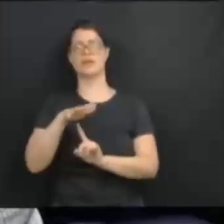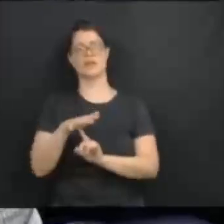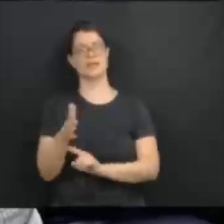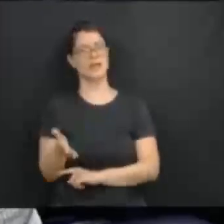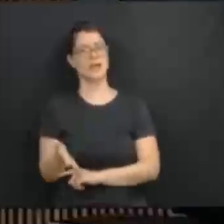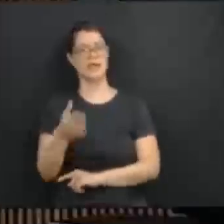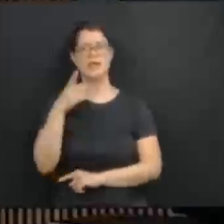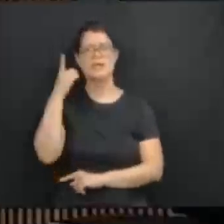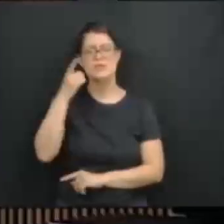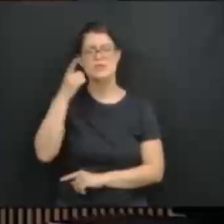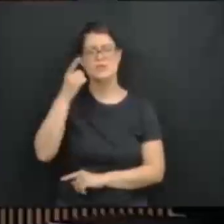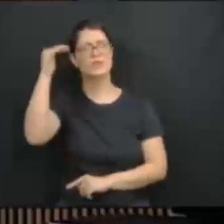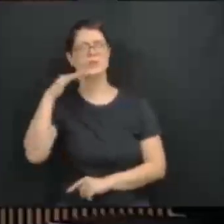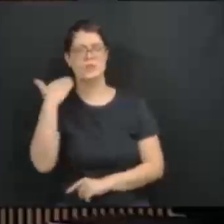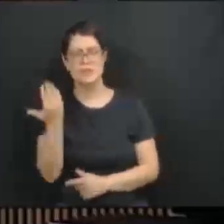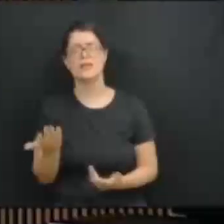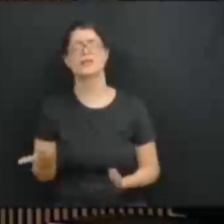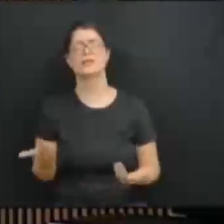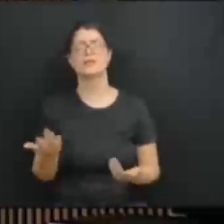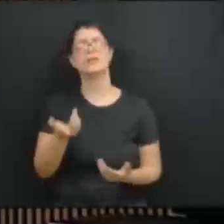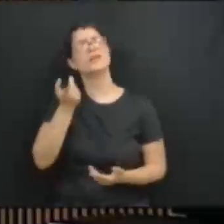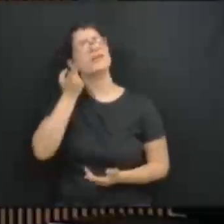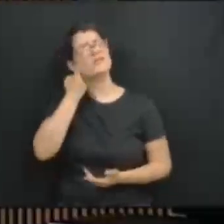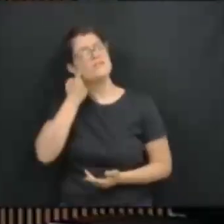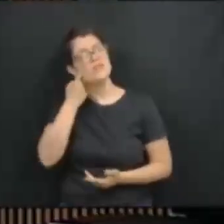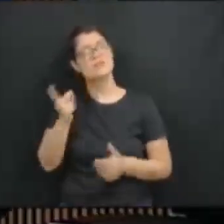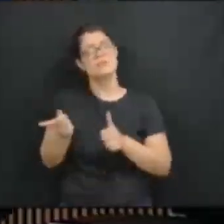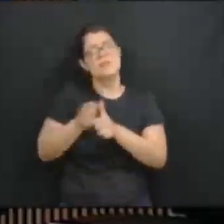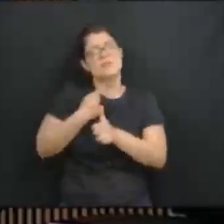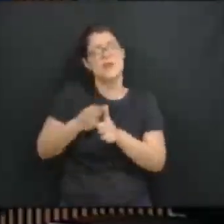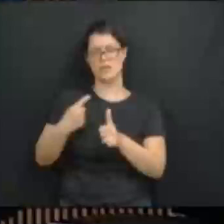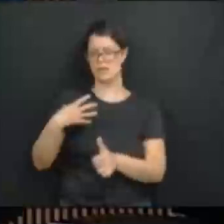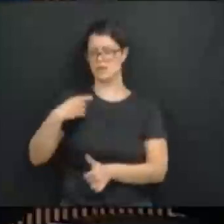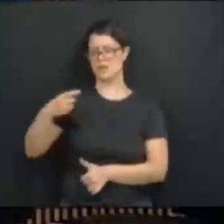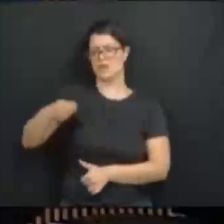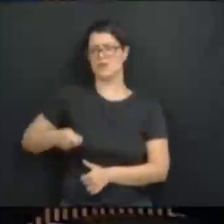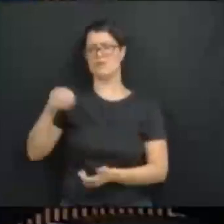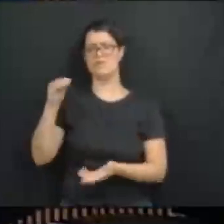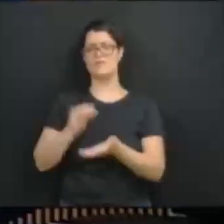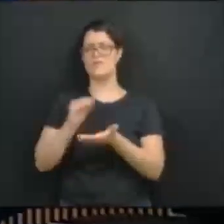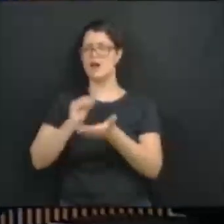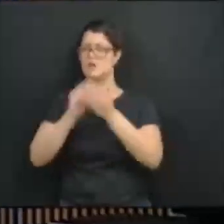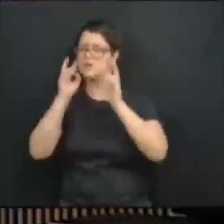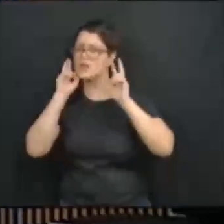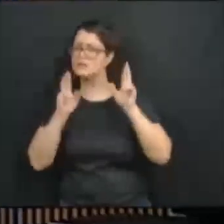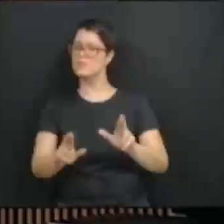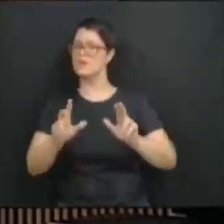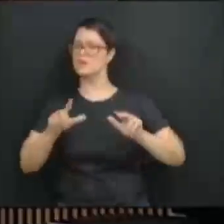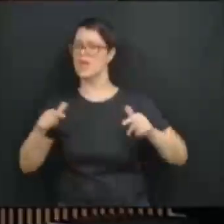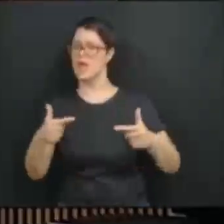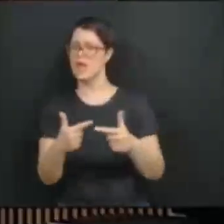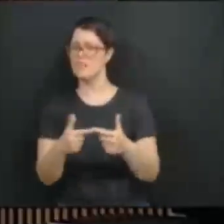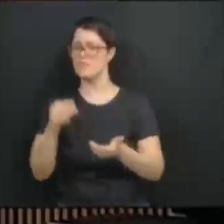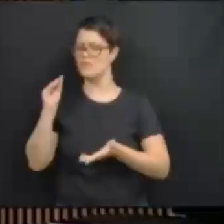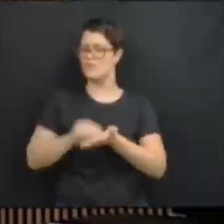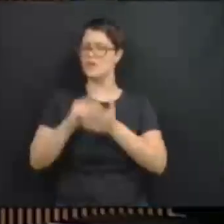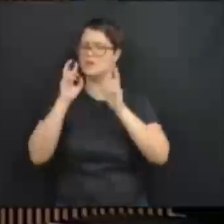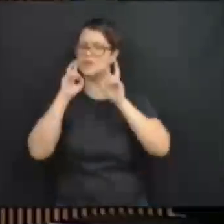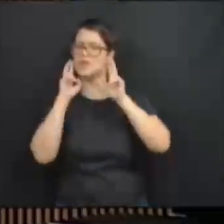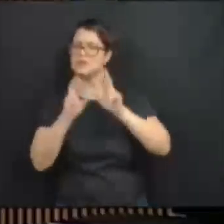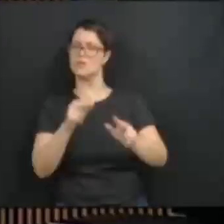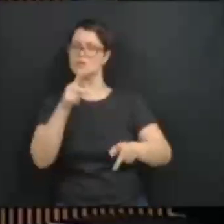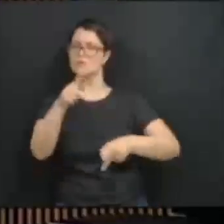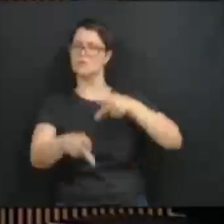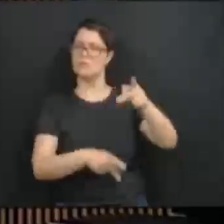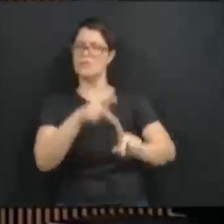Ratinho Júnior com esta casa, com a democracia, com o povo do Paraná, é uma profunda demonstração de